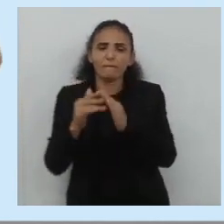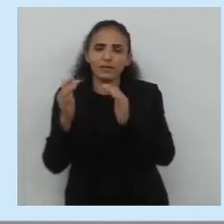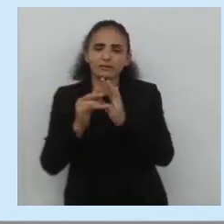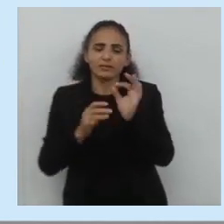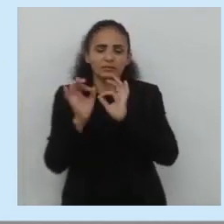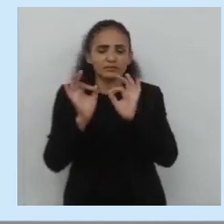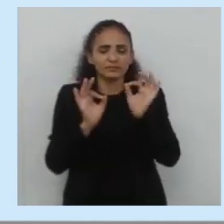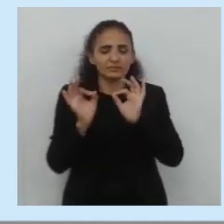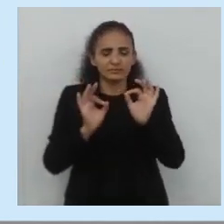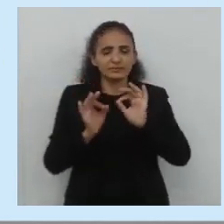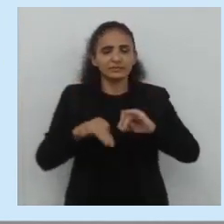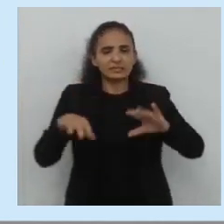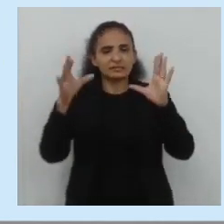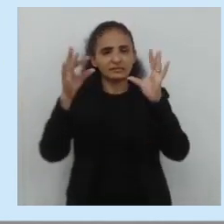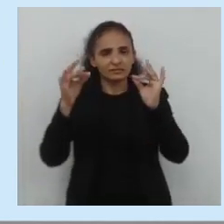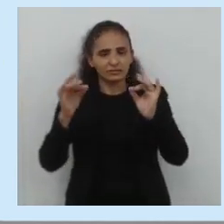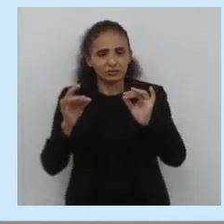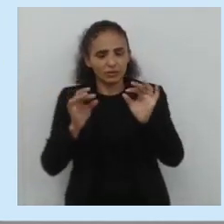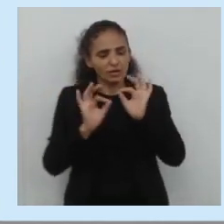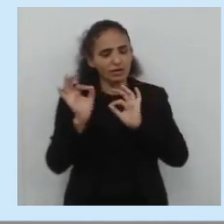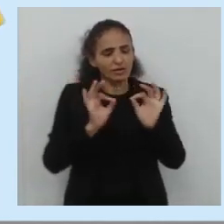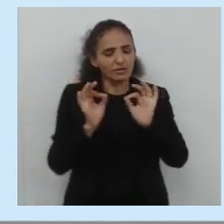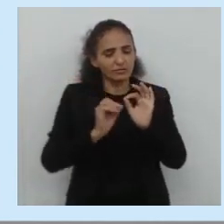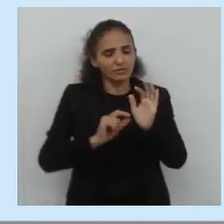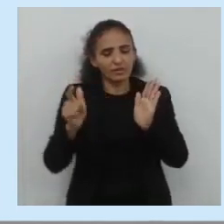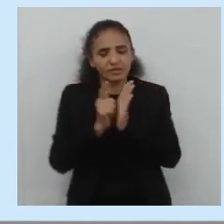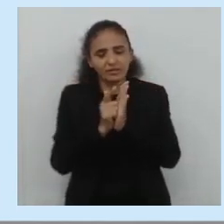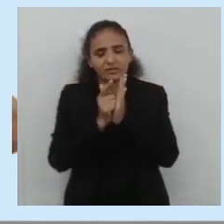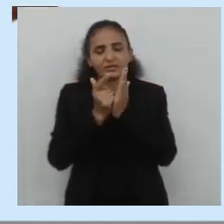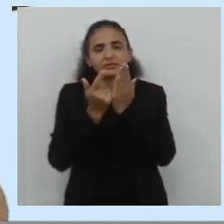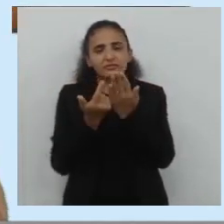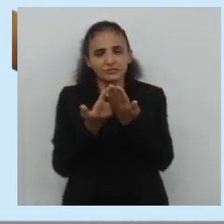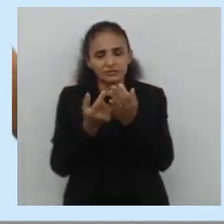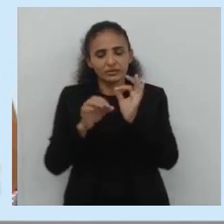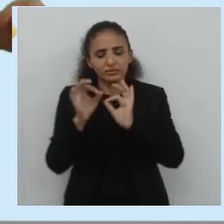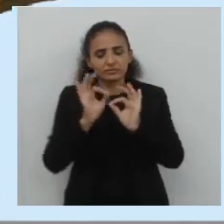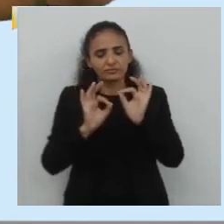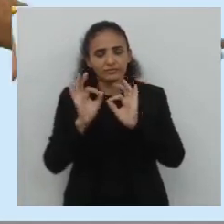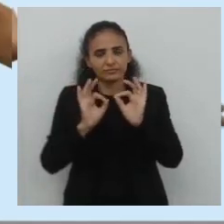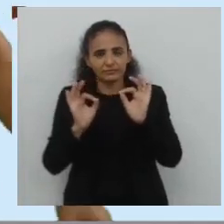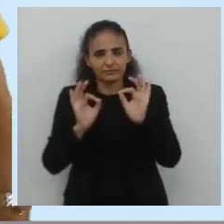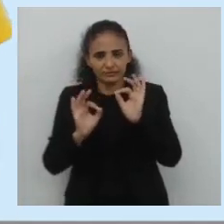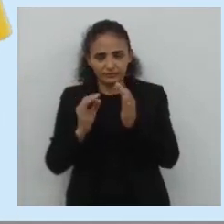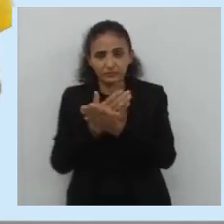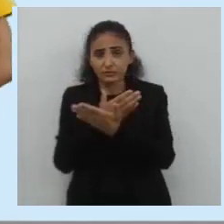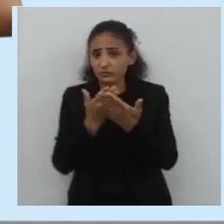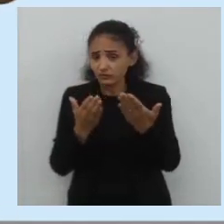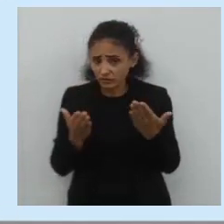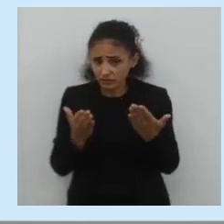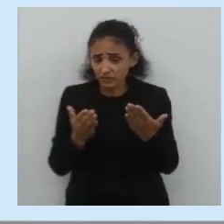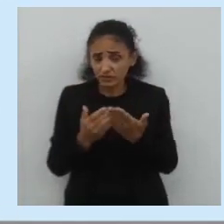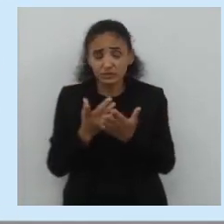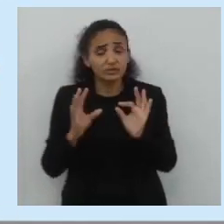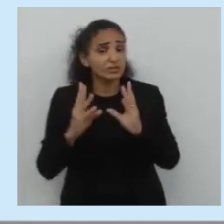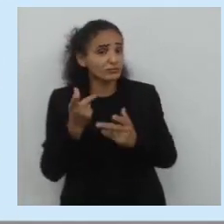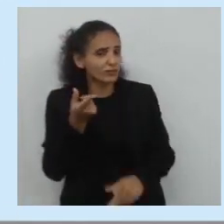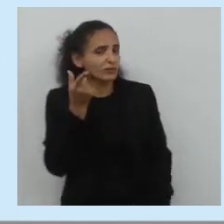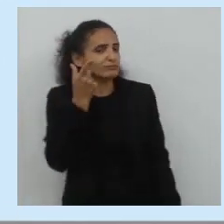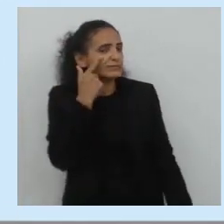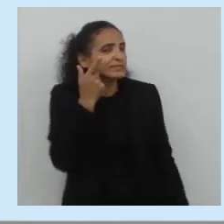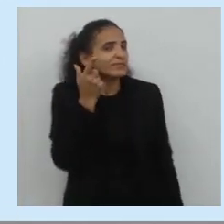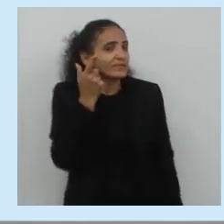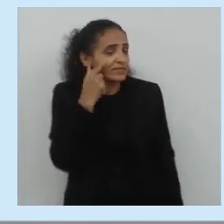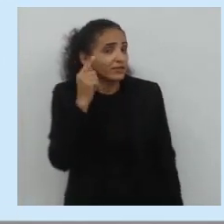fazer um texto X, certo? Para colocar no jornalzinho da escola, para colocar na sala, e com o passar do